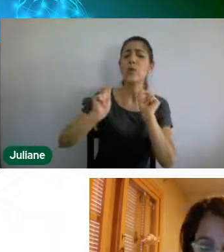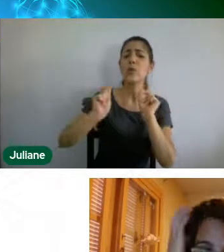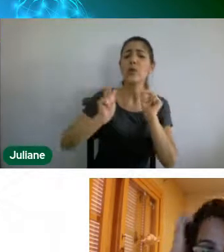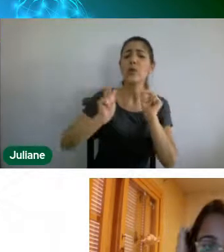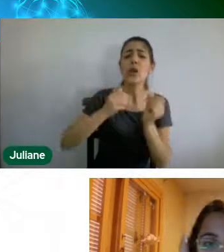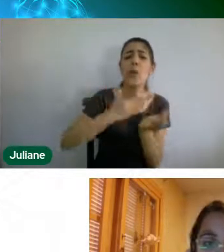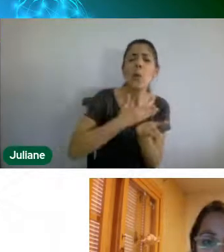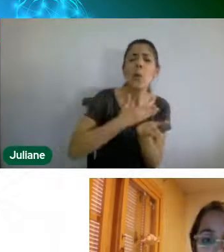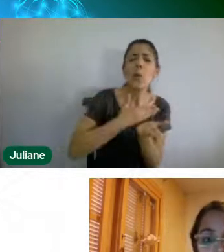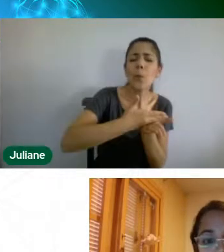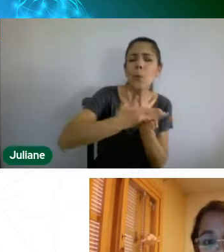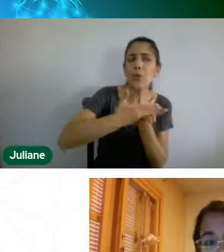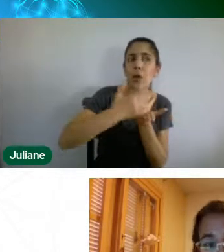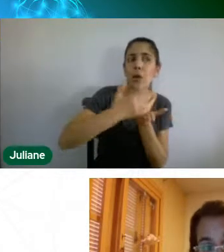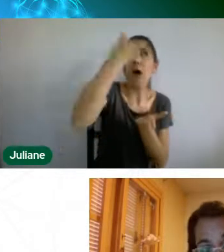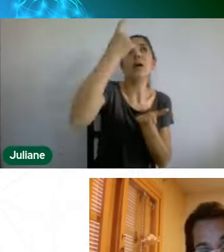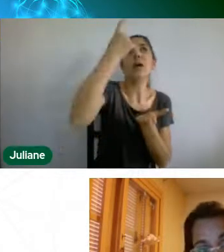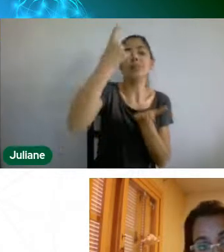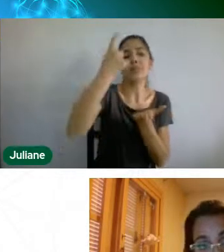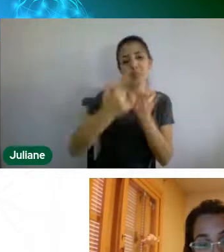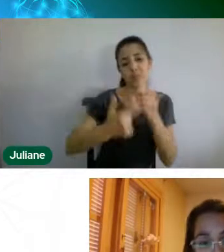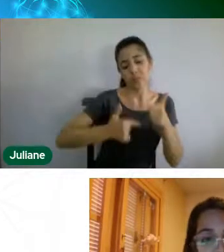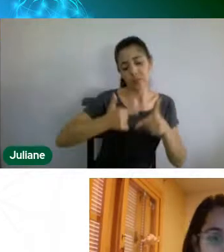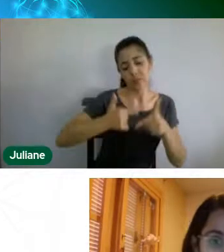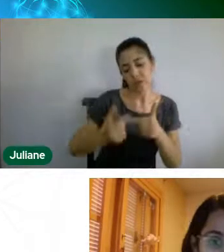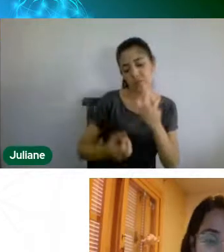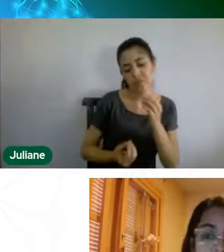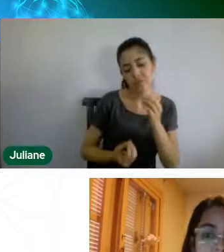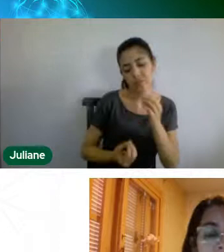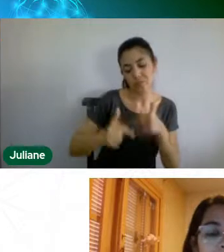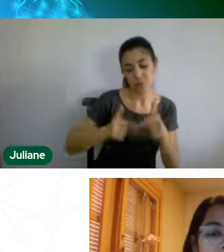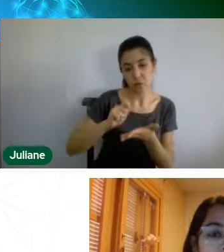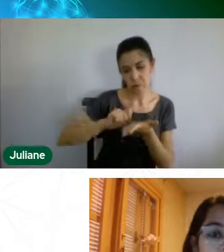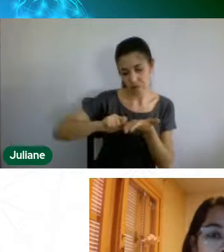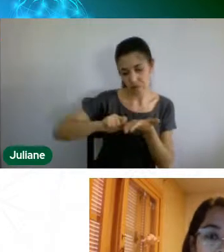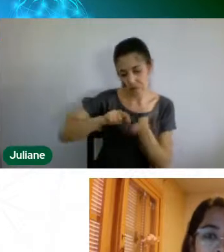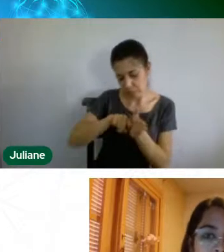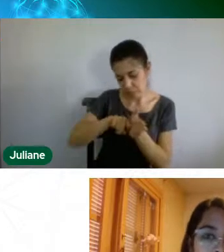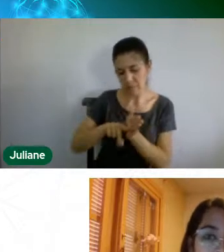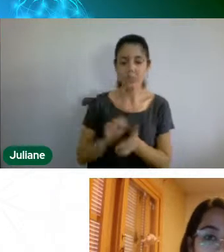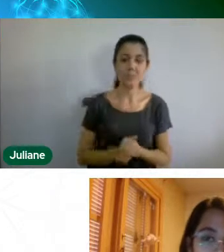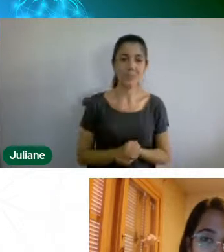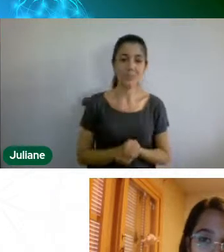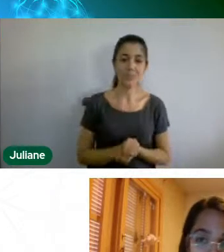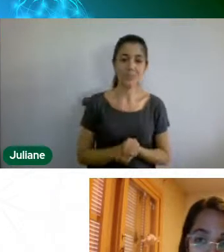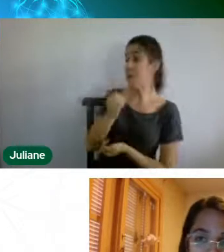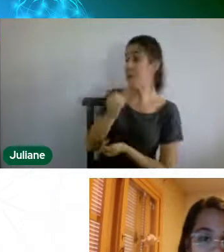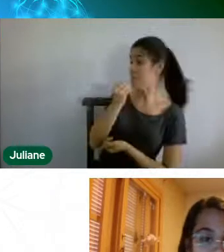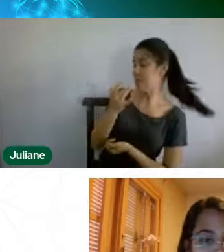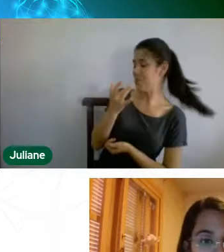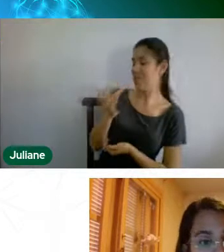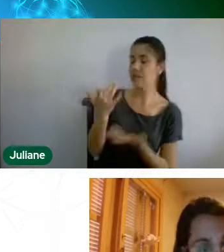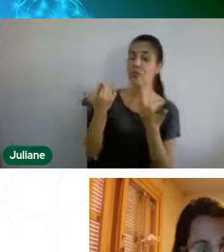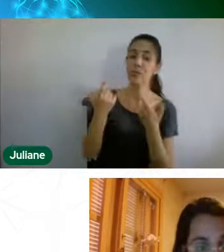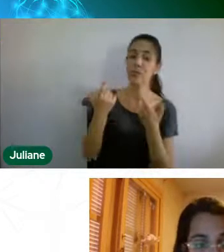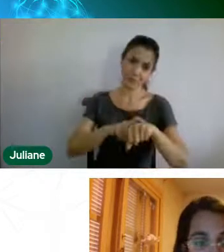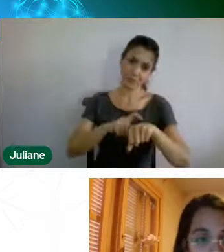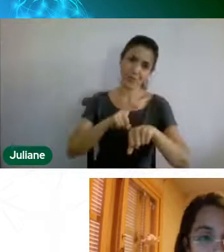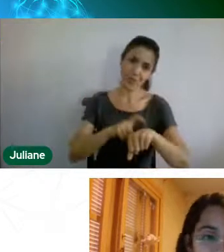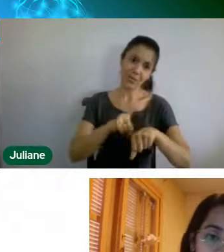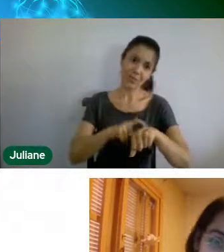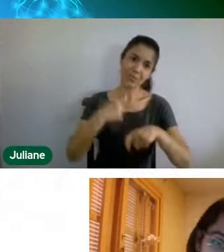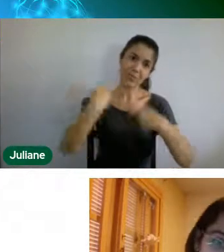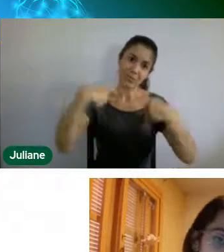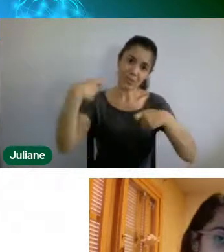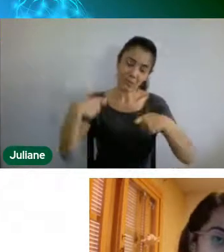Boa tarde. Em razão do tempo, a gente teve que resumir bastante a explicação, né, mas a paleontologia em si, ela é cativa a todo mundo,